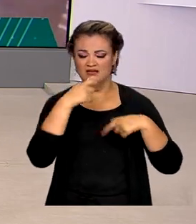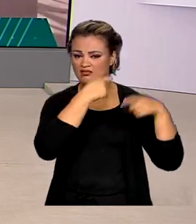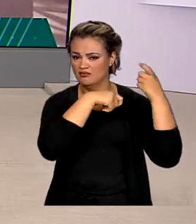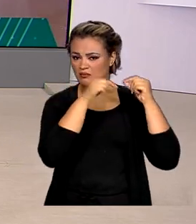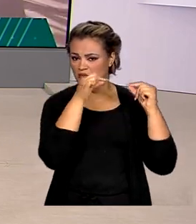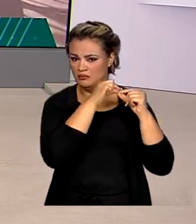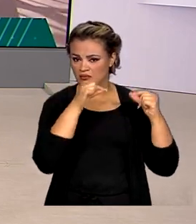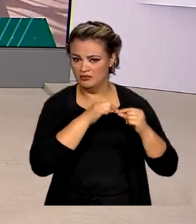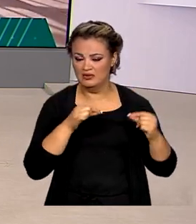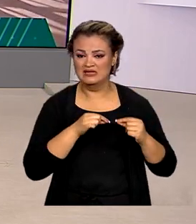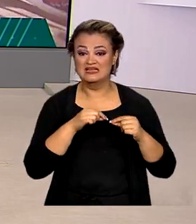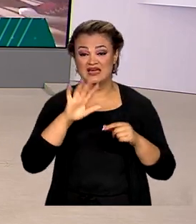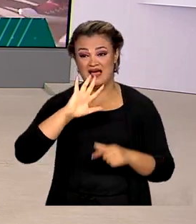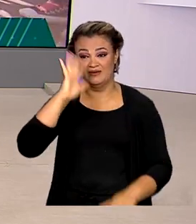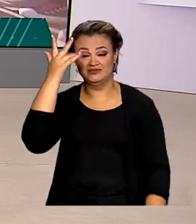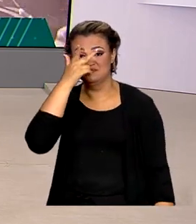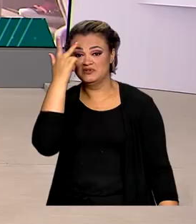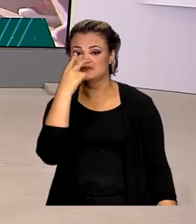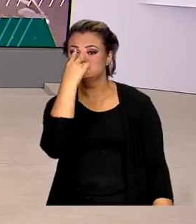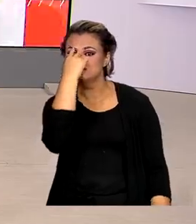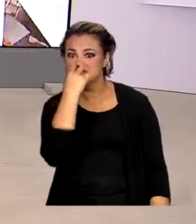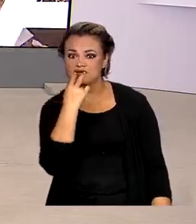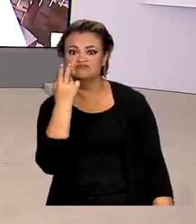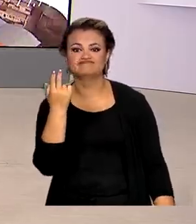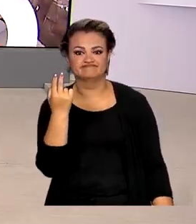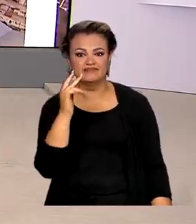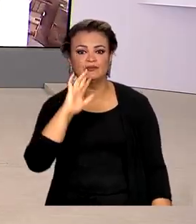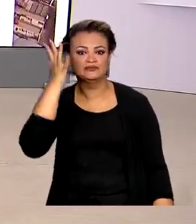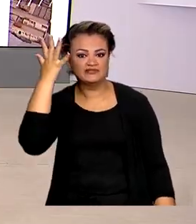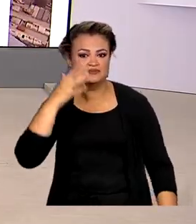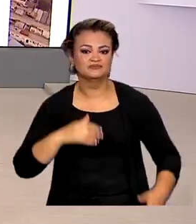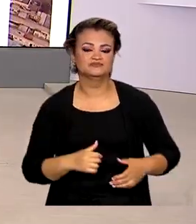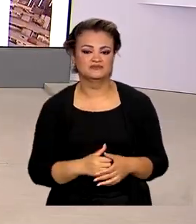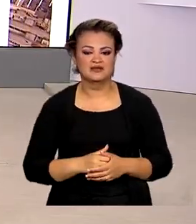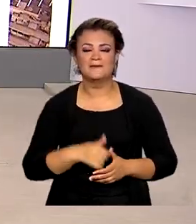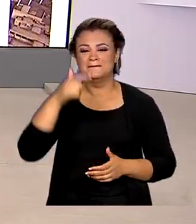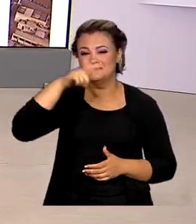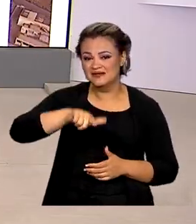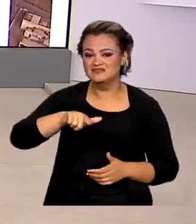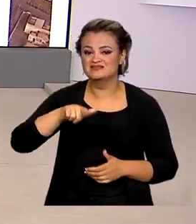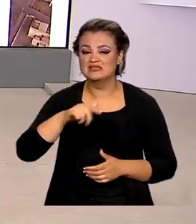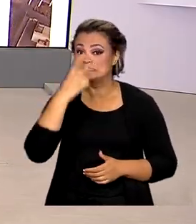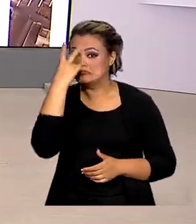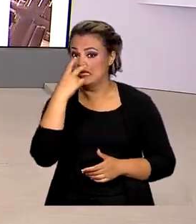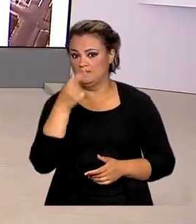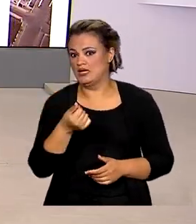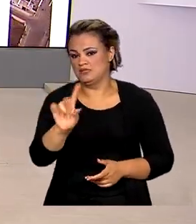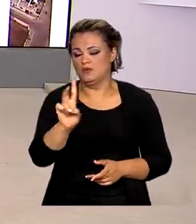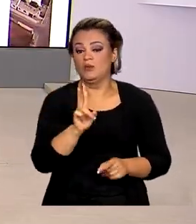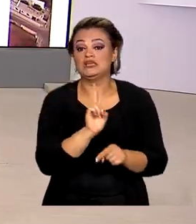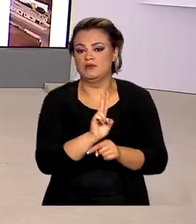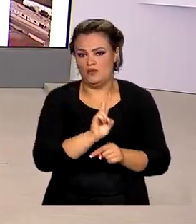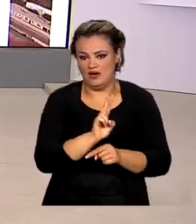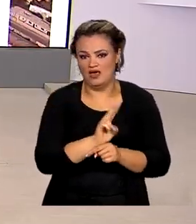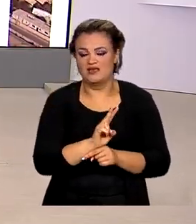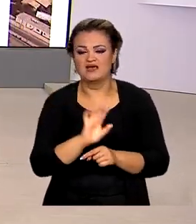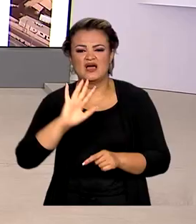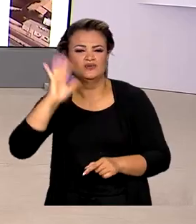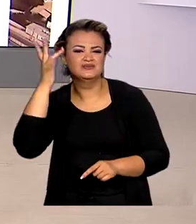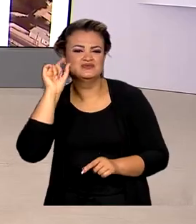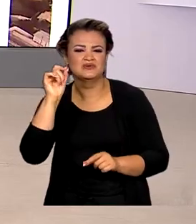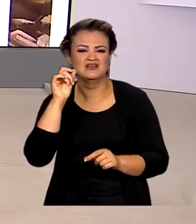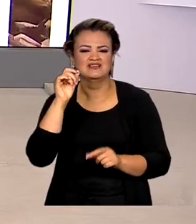causada por produtos para trançar e modelar os cabelos. Além da perda temporária da visão, foram relatados